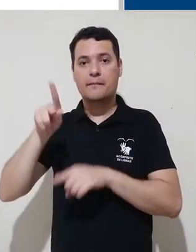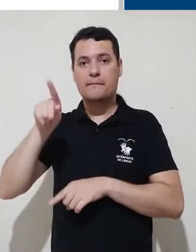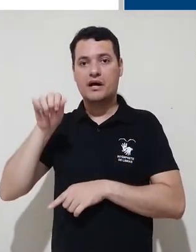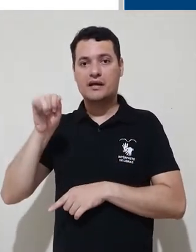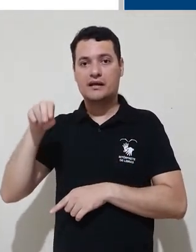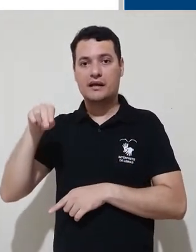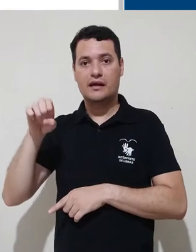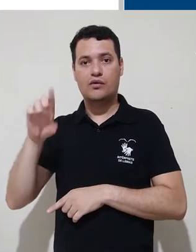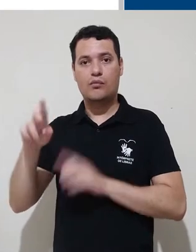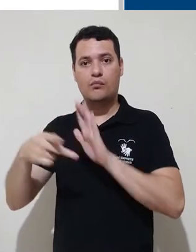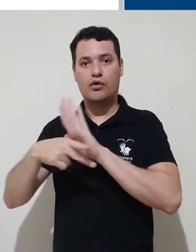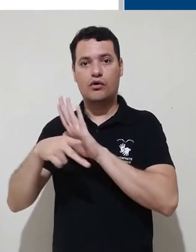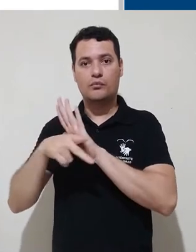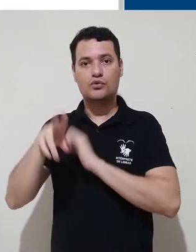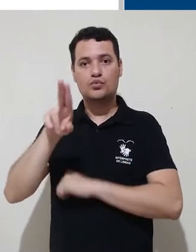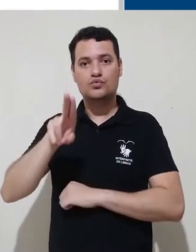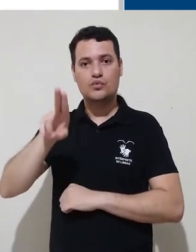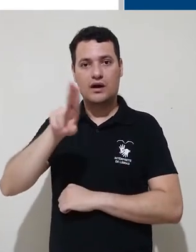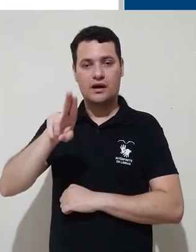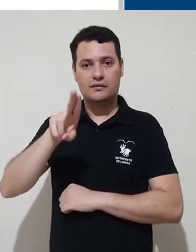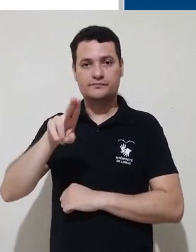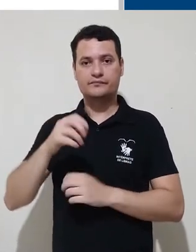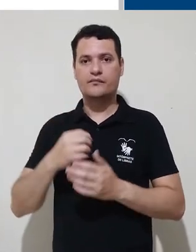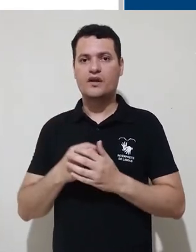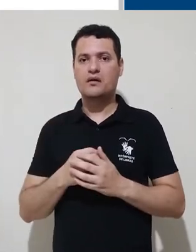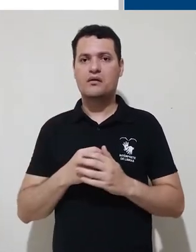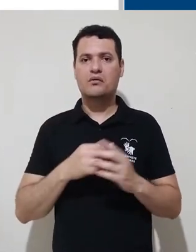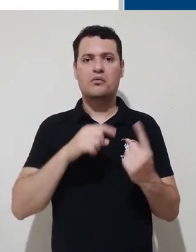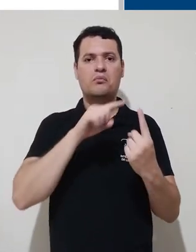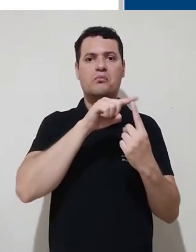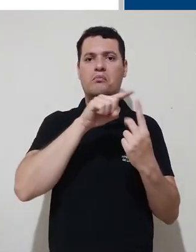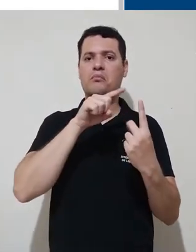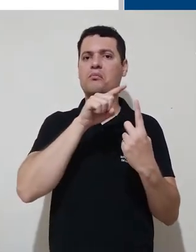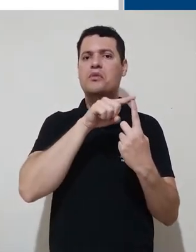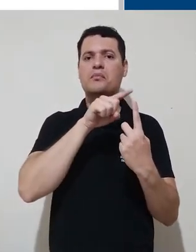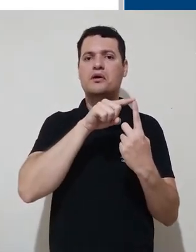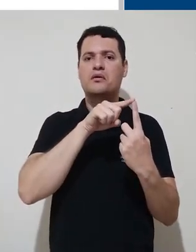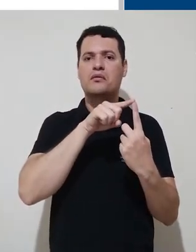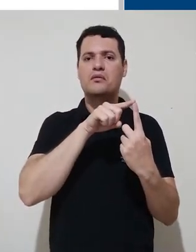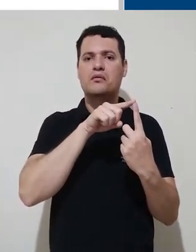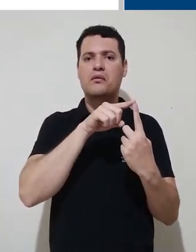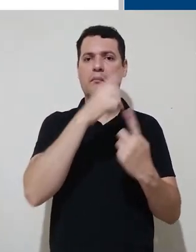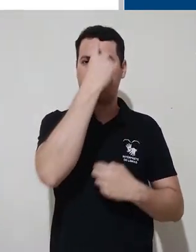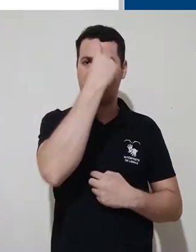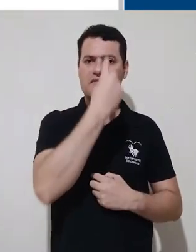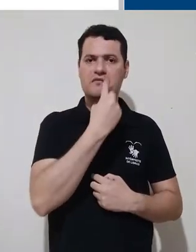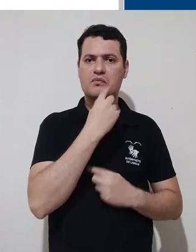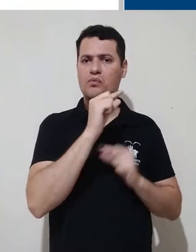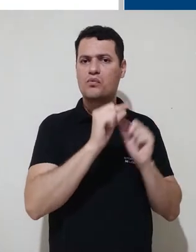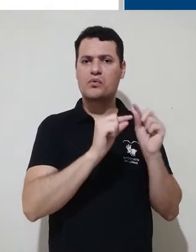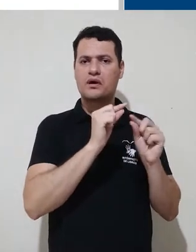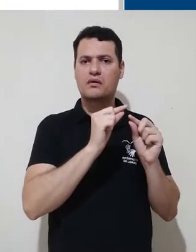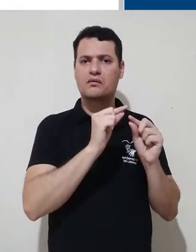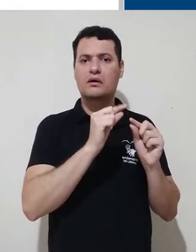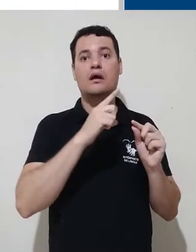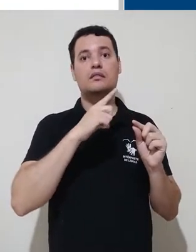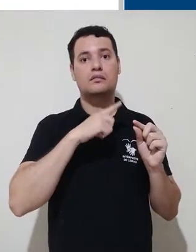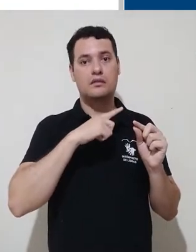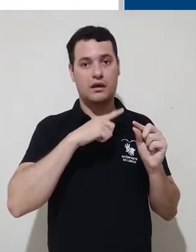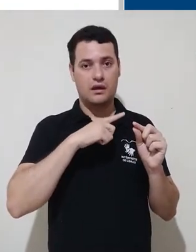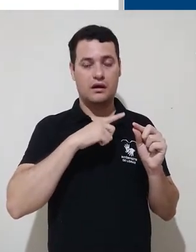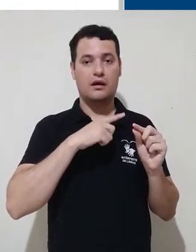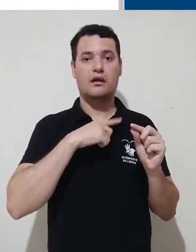usuário. O seria o perfil do usuário? O perfil do usuário é onde vão estar listadas as